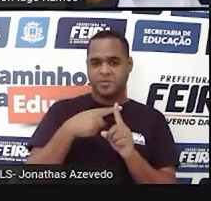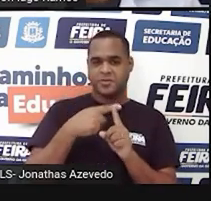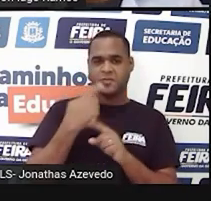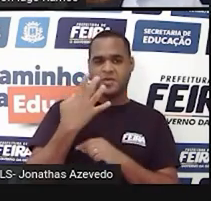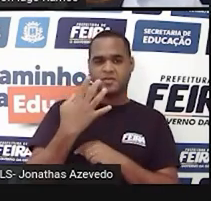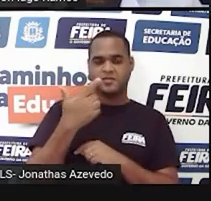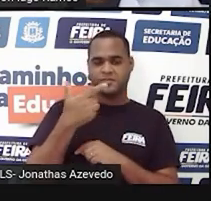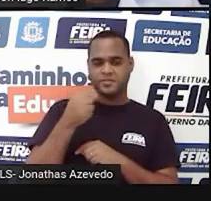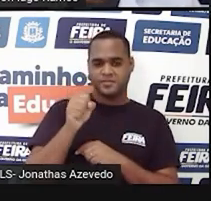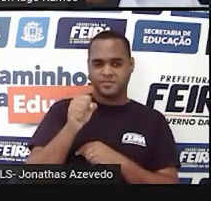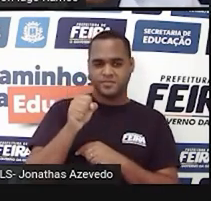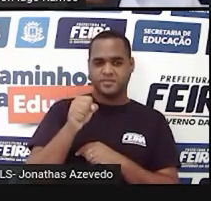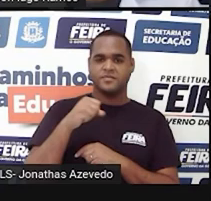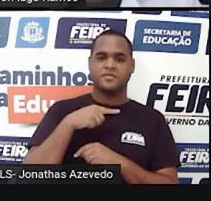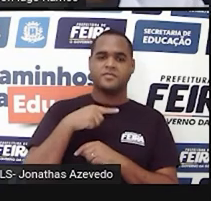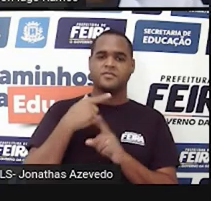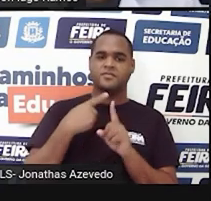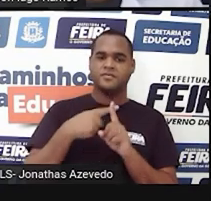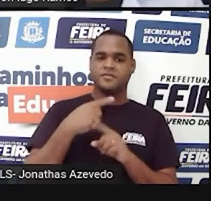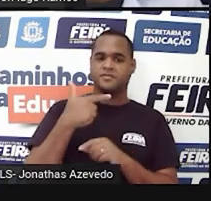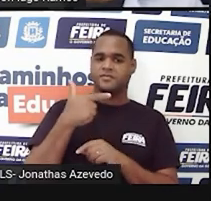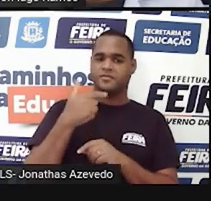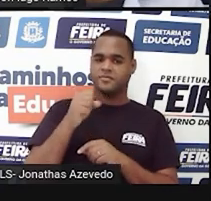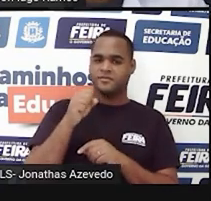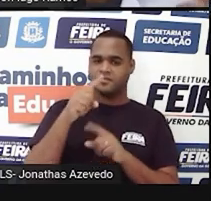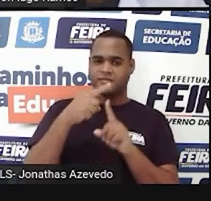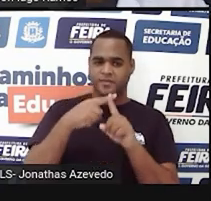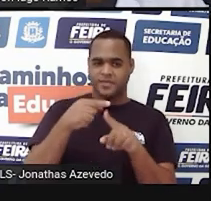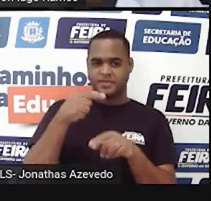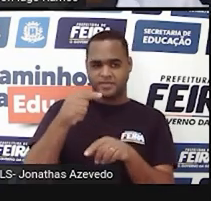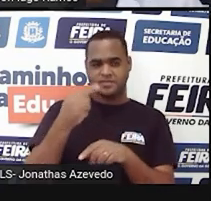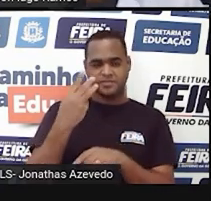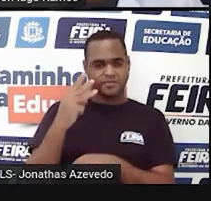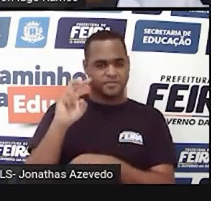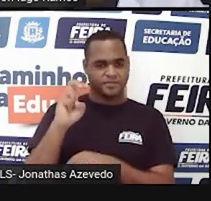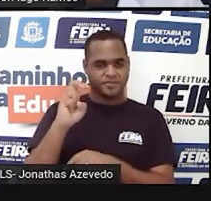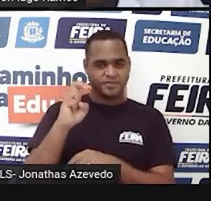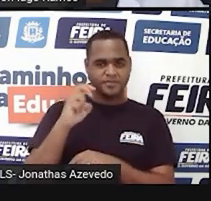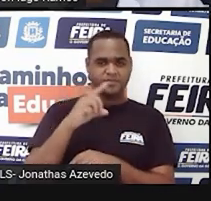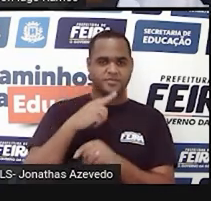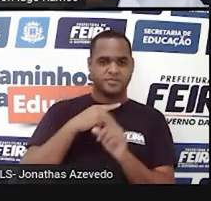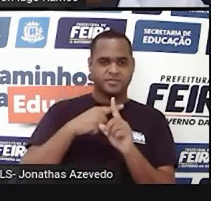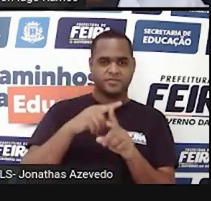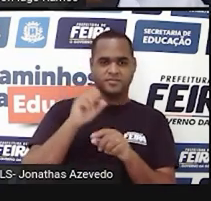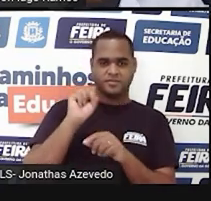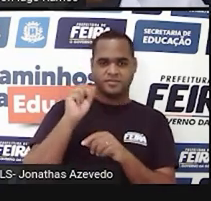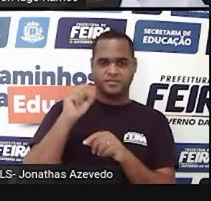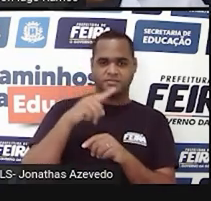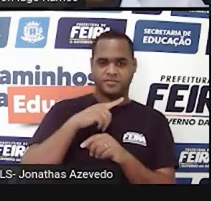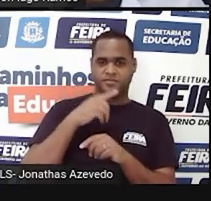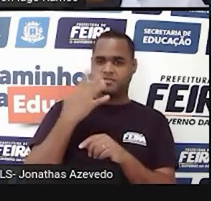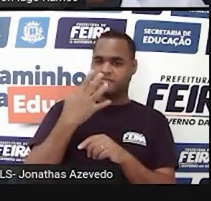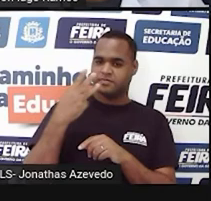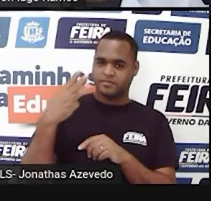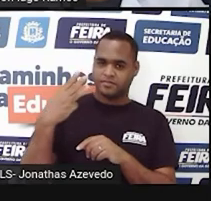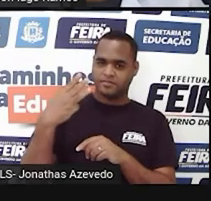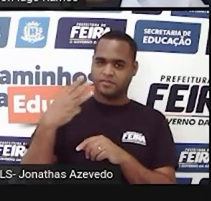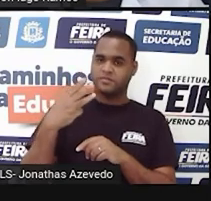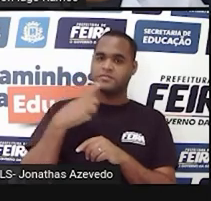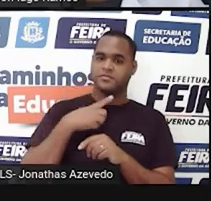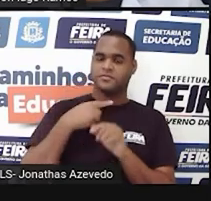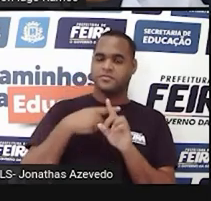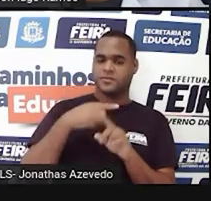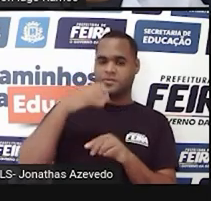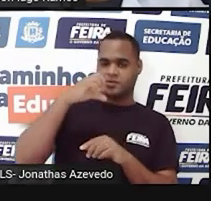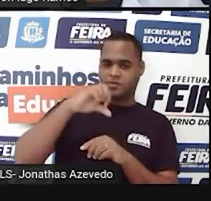28. 28 mais 7, 35. Mais 8, vai dar 43. Mais